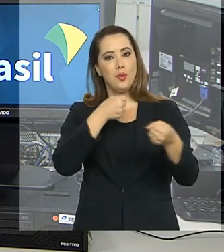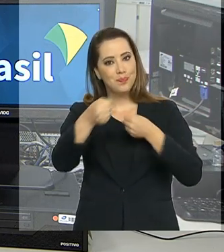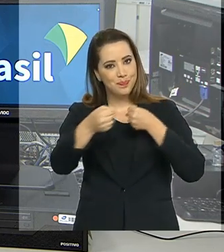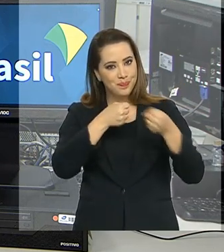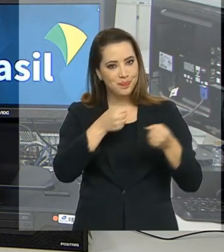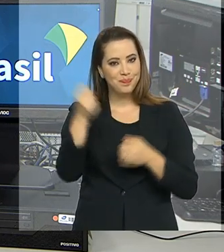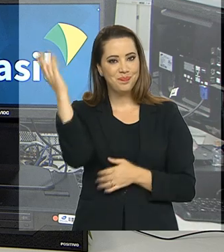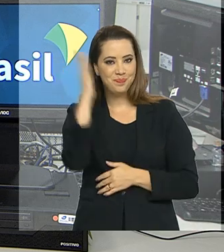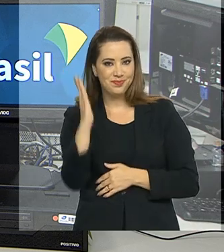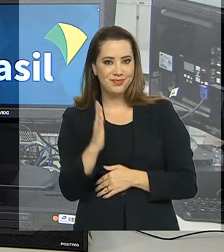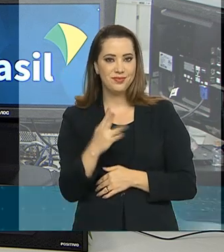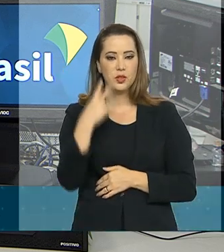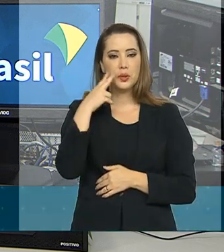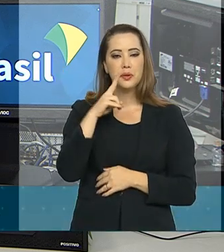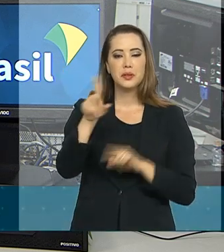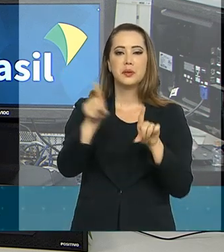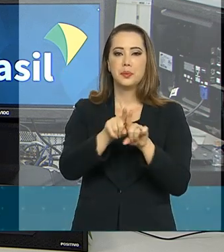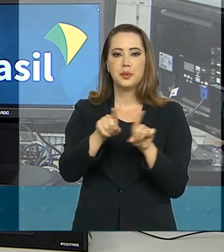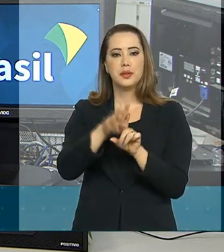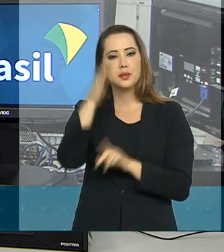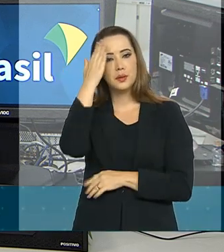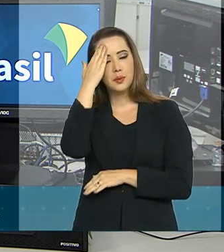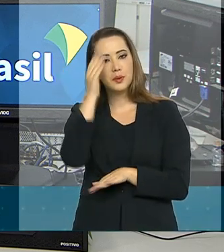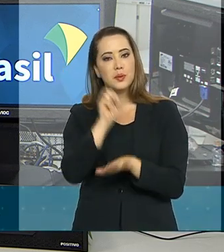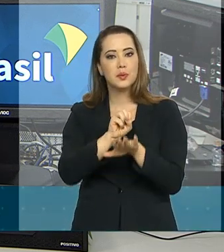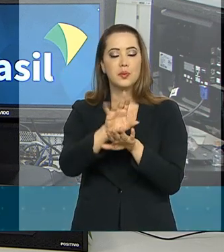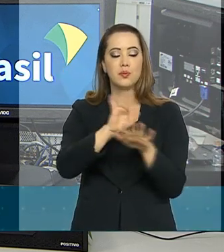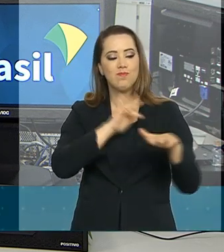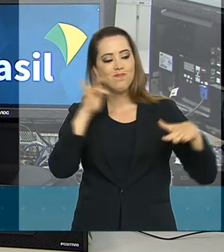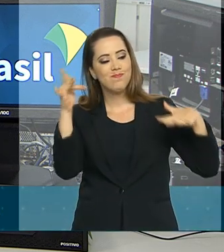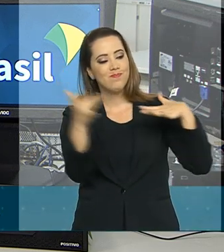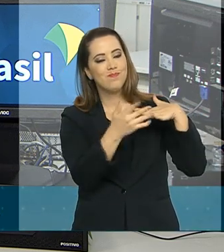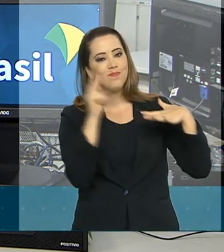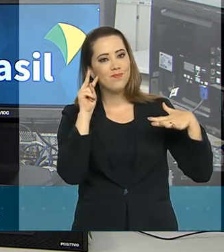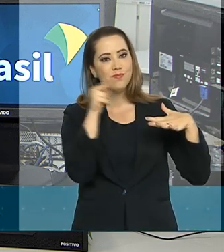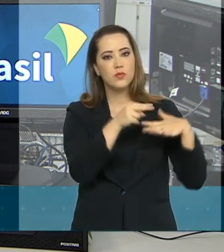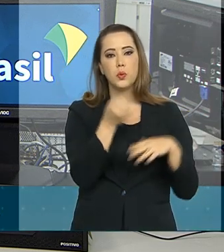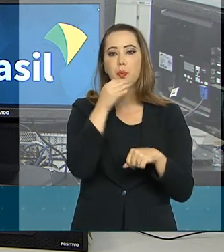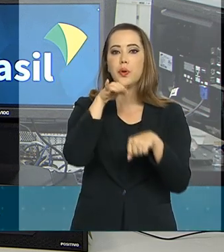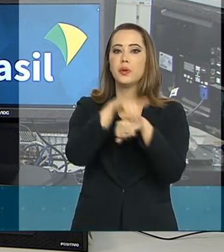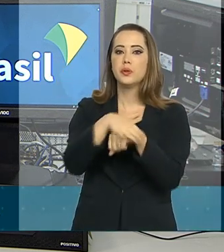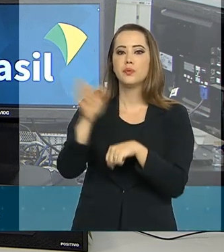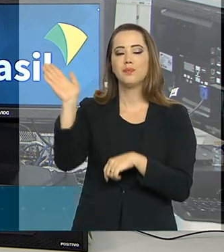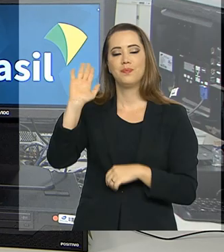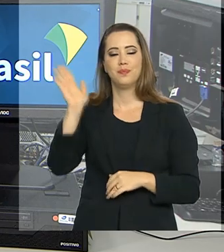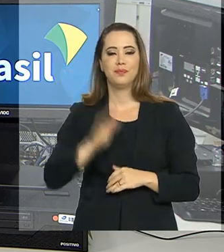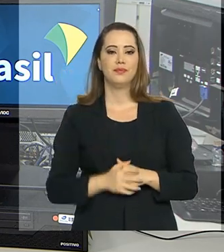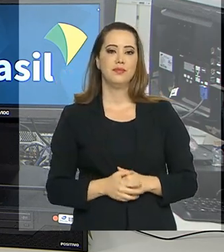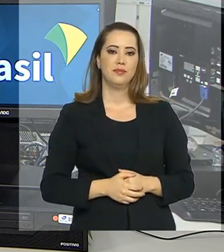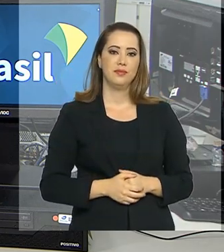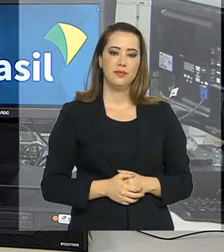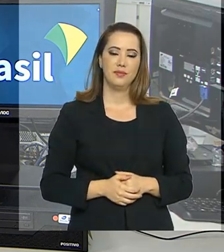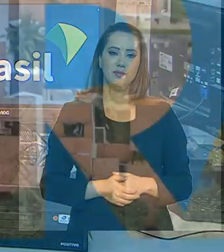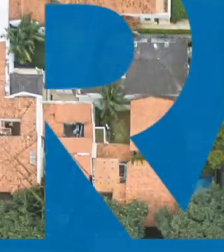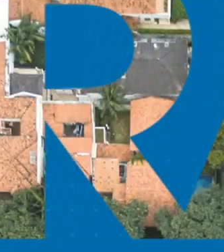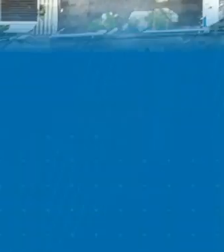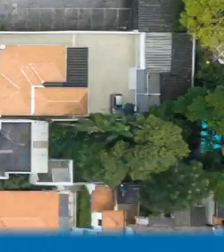no Repórter Brasil. Você também continua bem informado pelas nossas redes sociais. Boa noite, nos vemos amanhã.